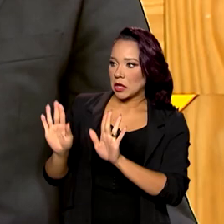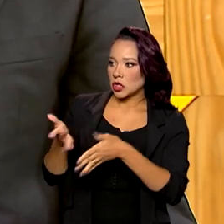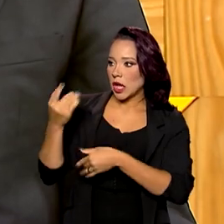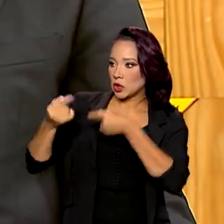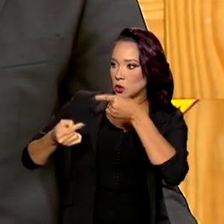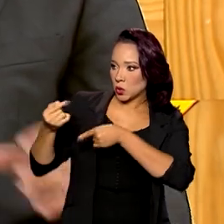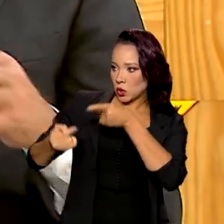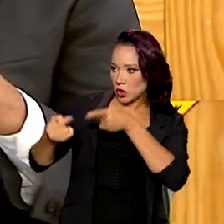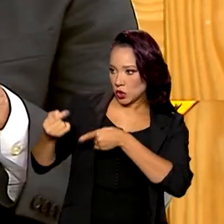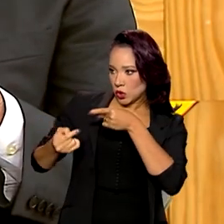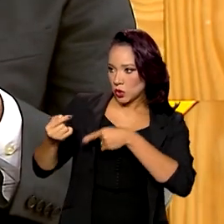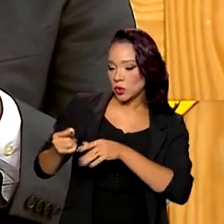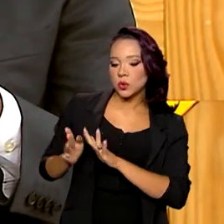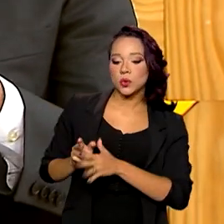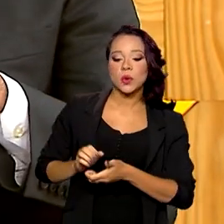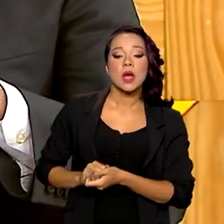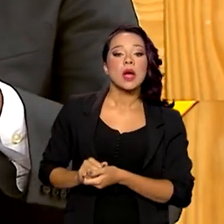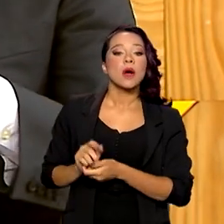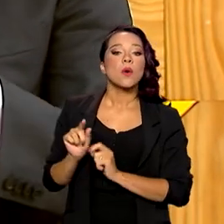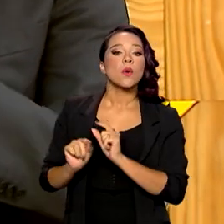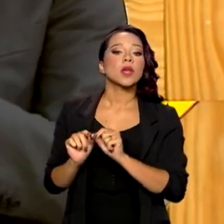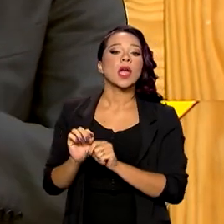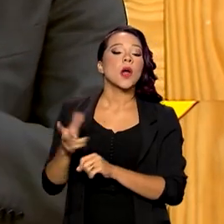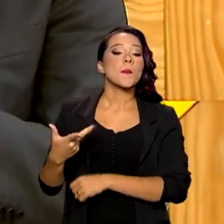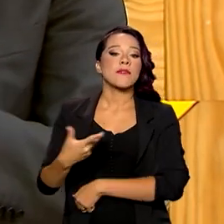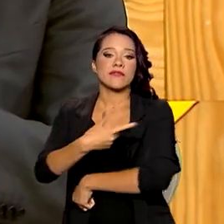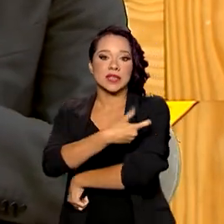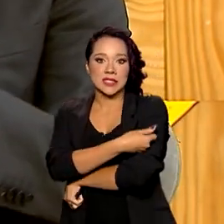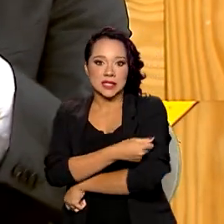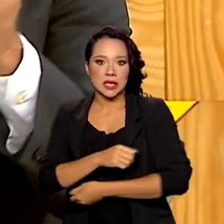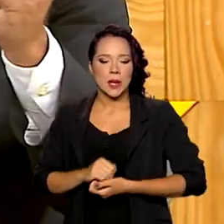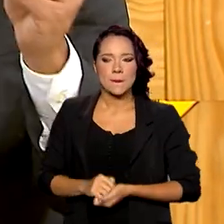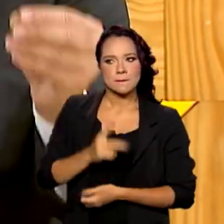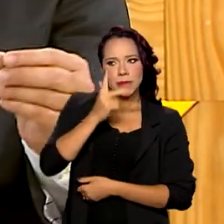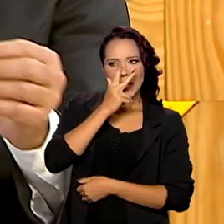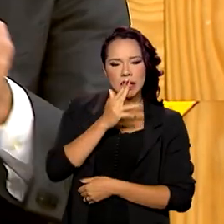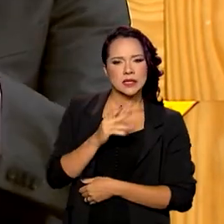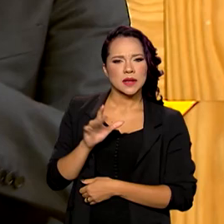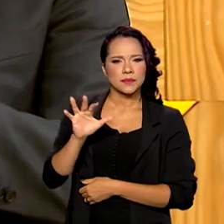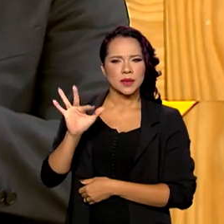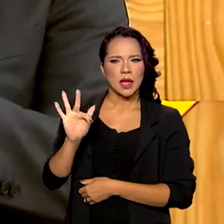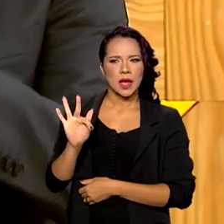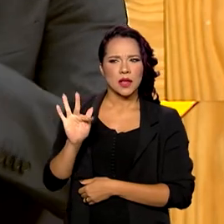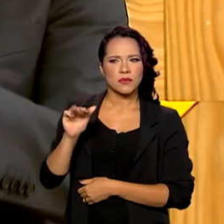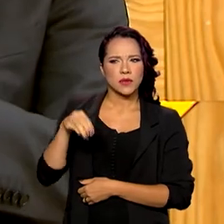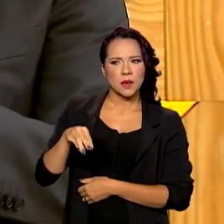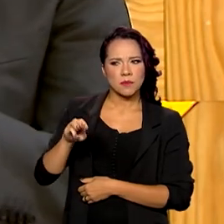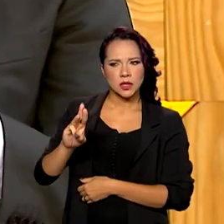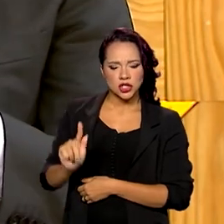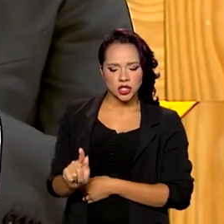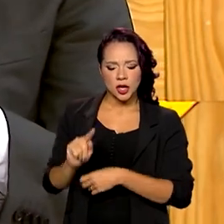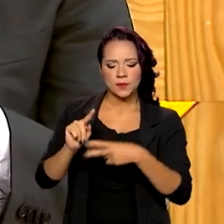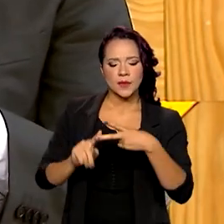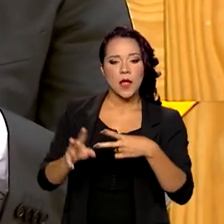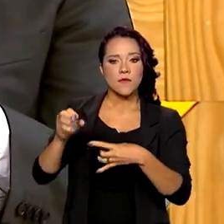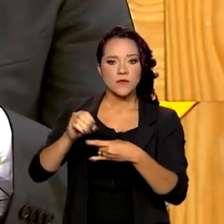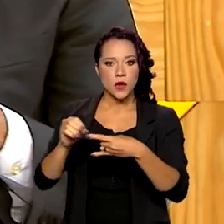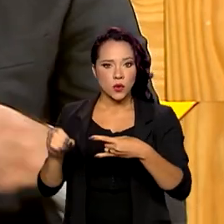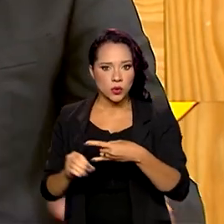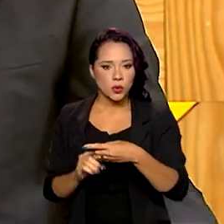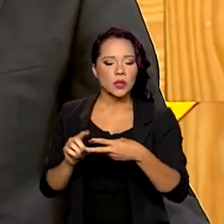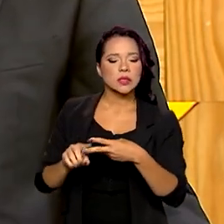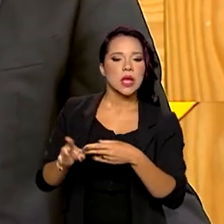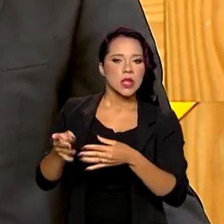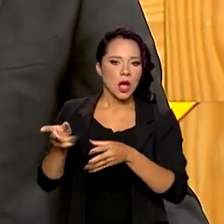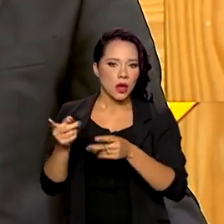discutida a implantação de uma vacina, se eu não me engano, o FMG Fiocruz em relação à varíola dos macacos, é